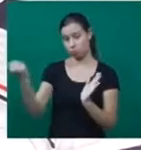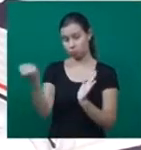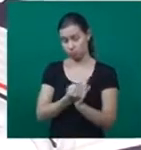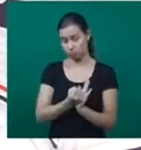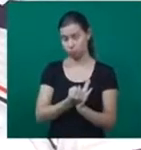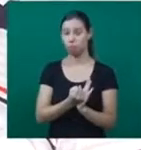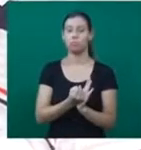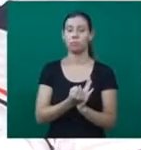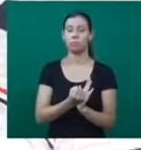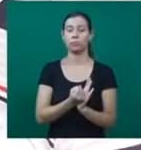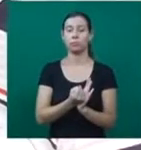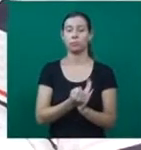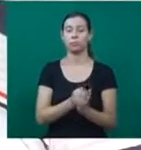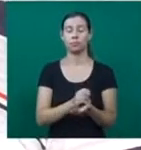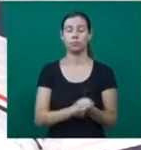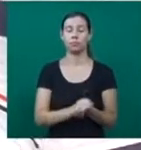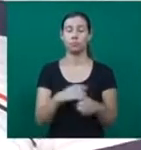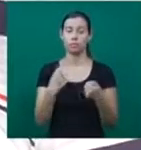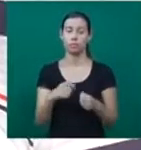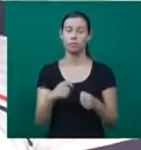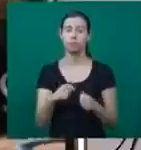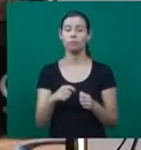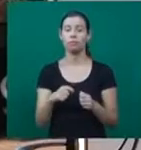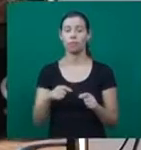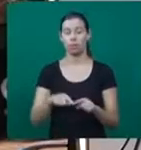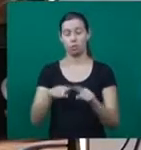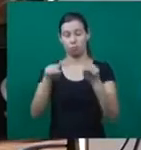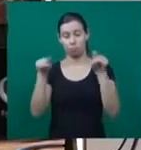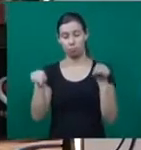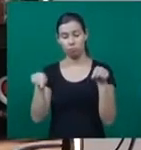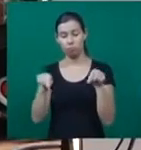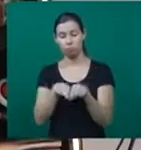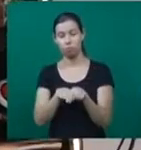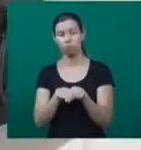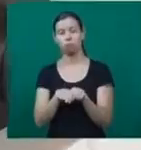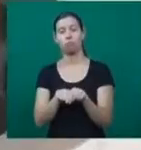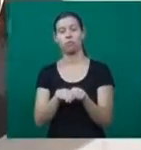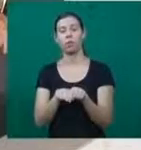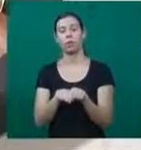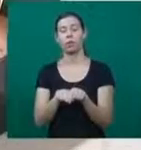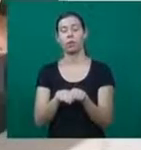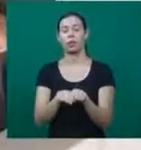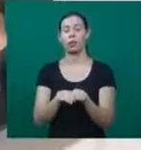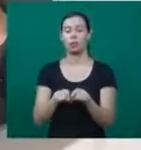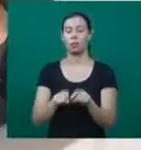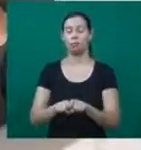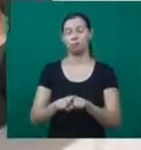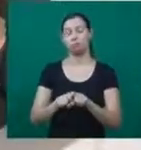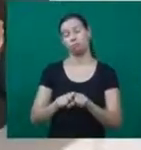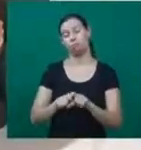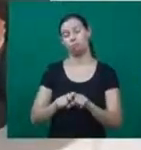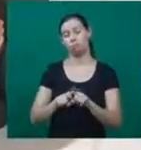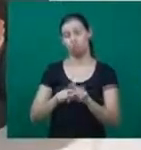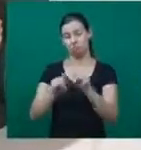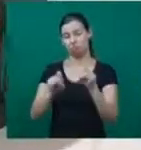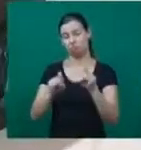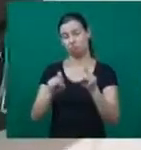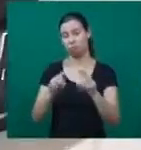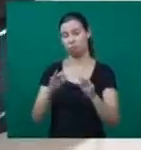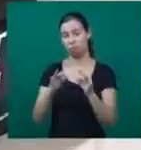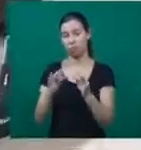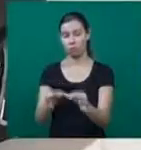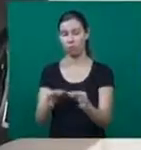contrato sem um documento do equipamento? Histórias assim, iguais às de Josemar, são muitas. Para auxiliar novos